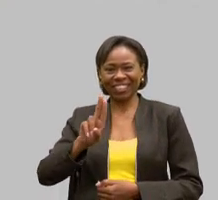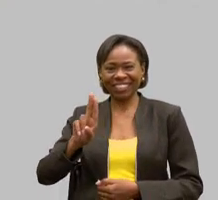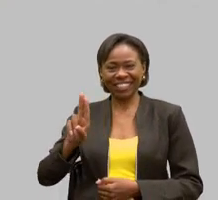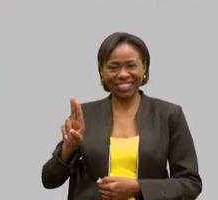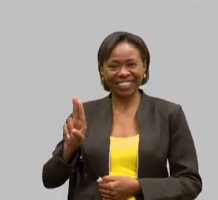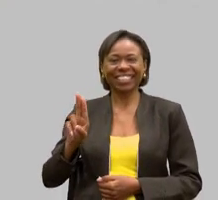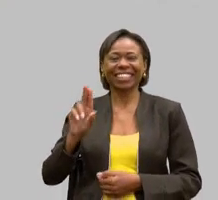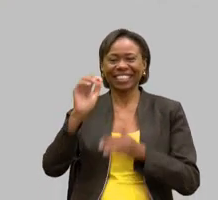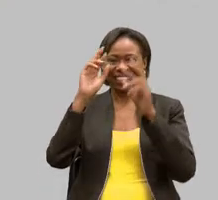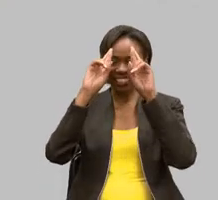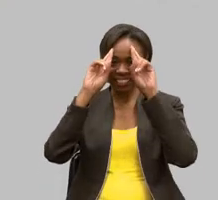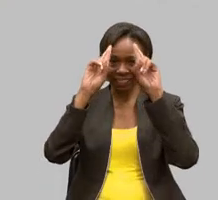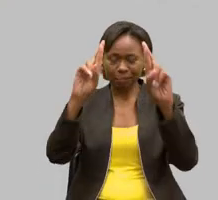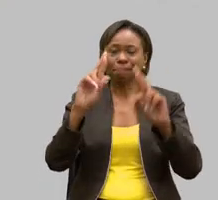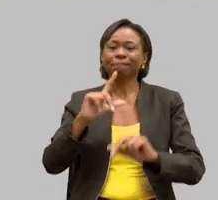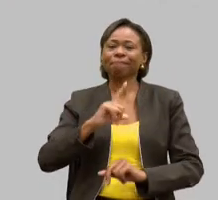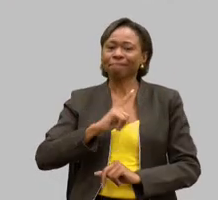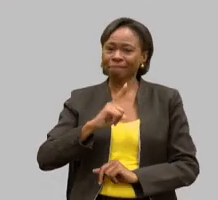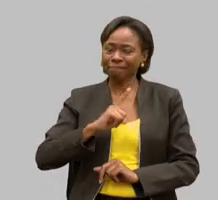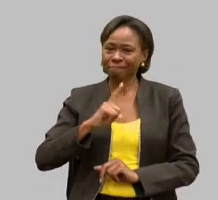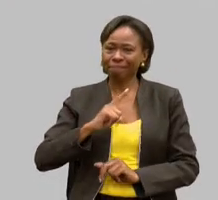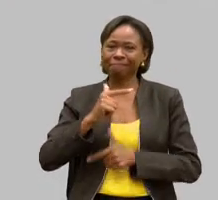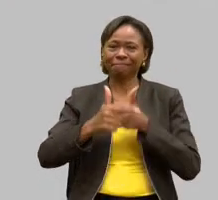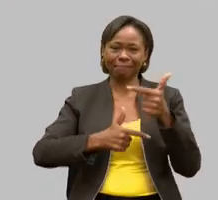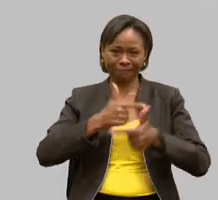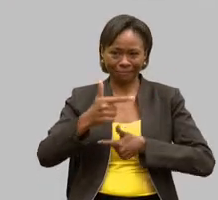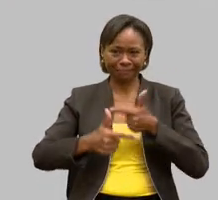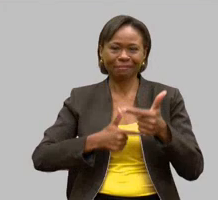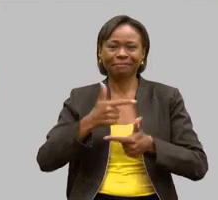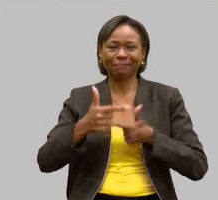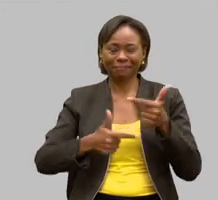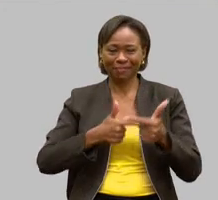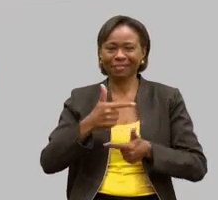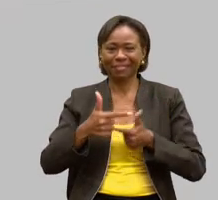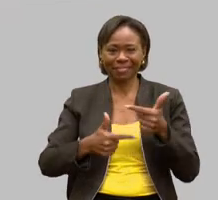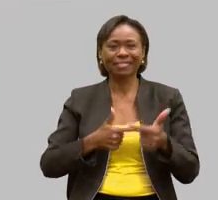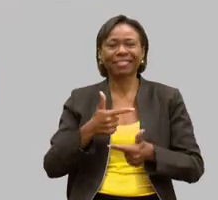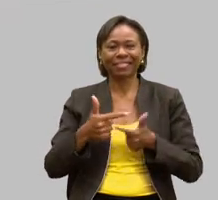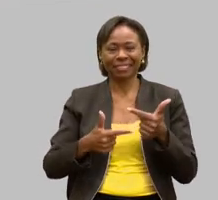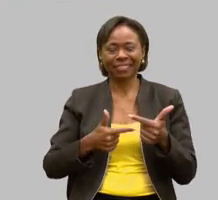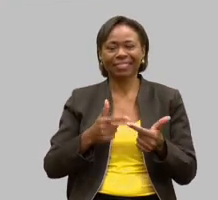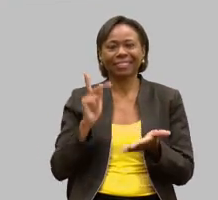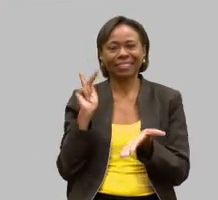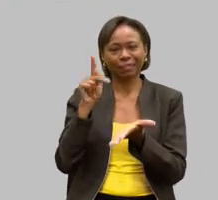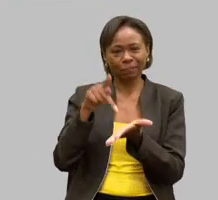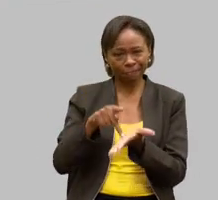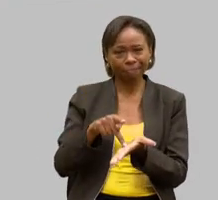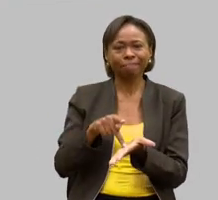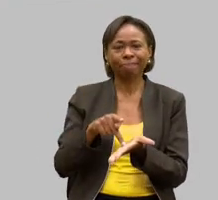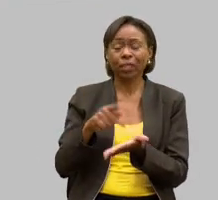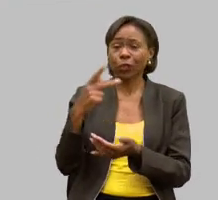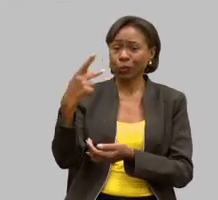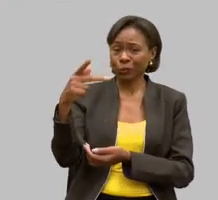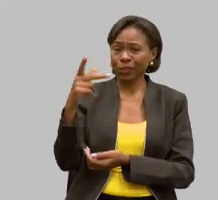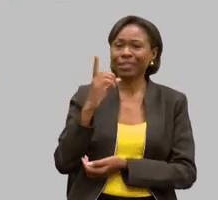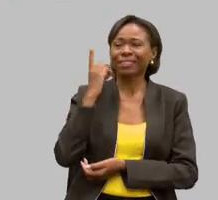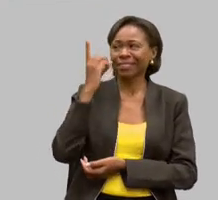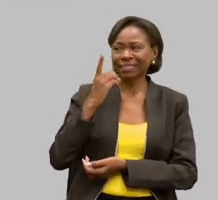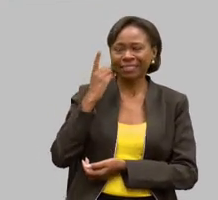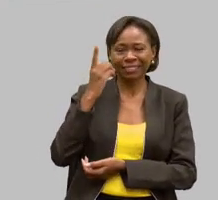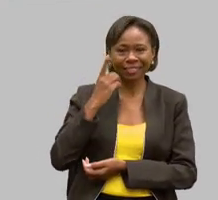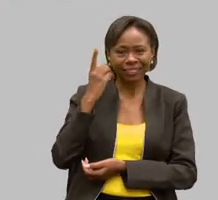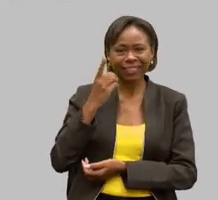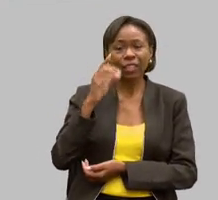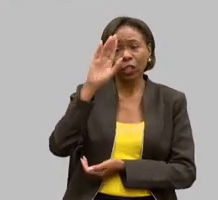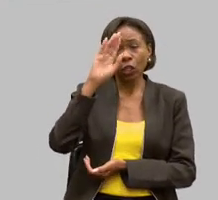desse trabalho que é verdadeiro deputados é um trabalho que acreditamos e